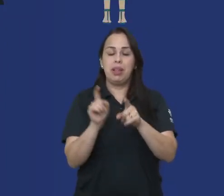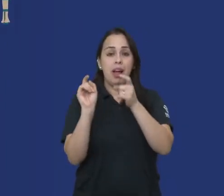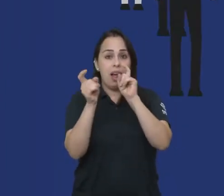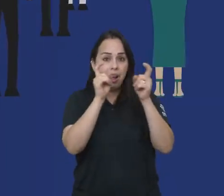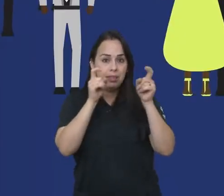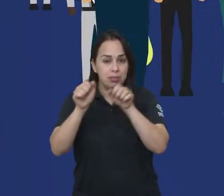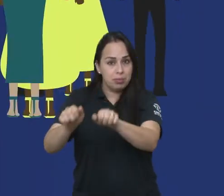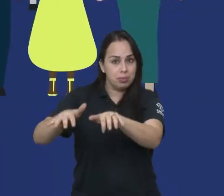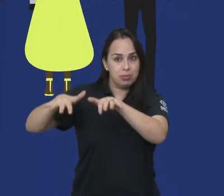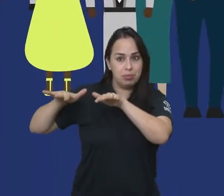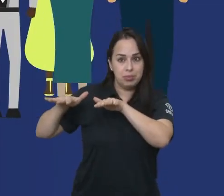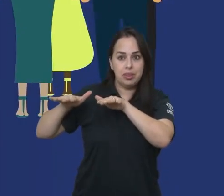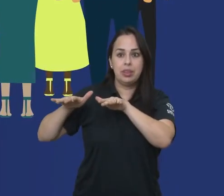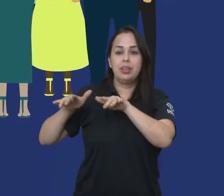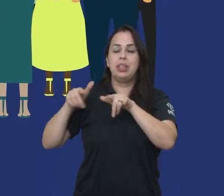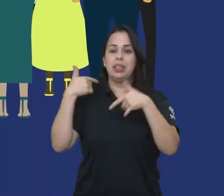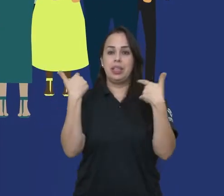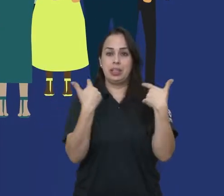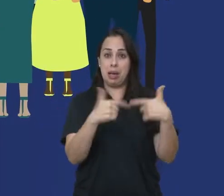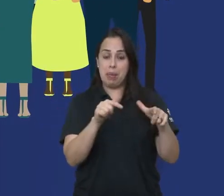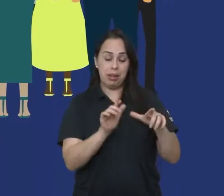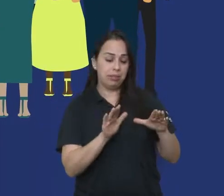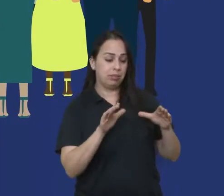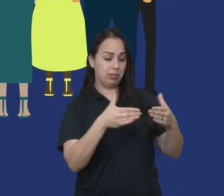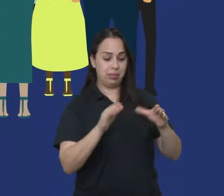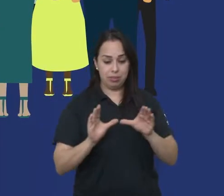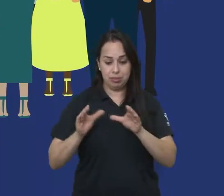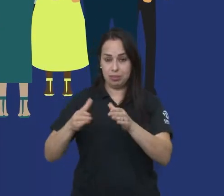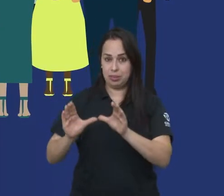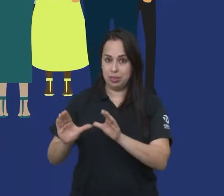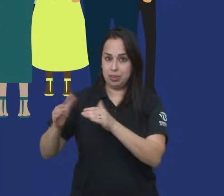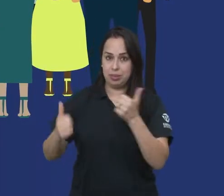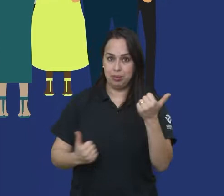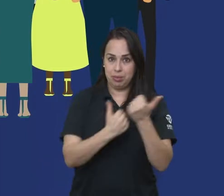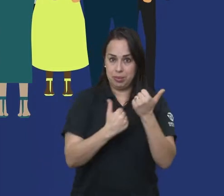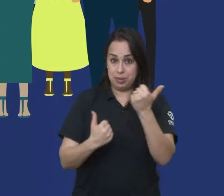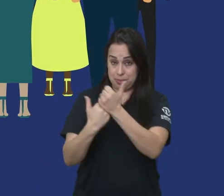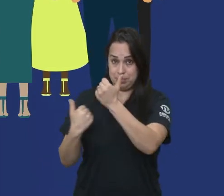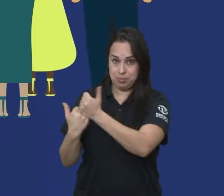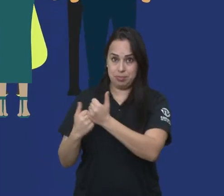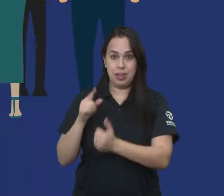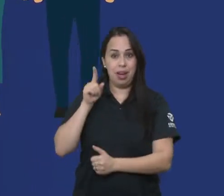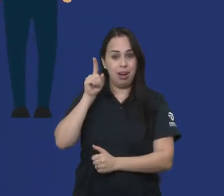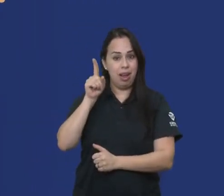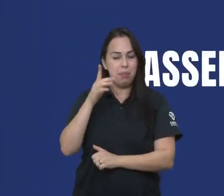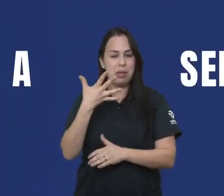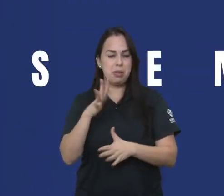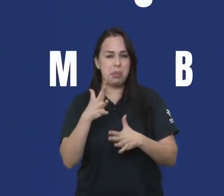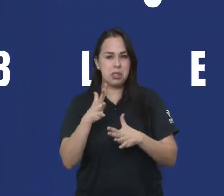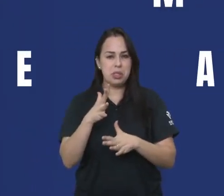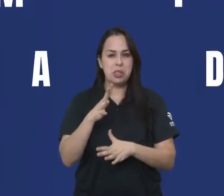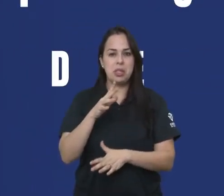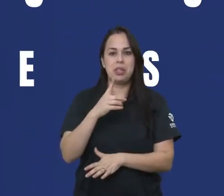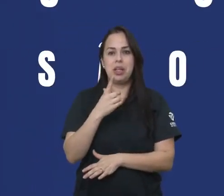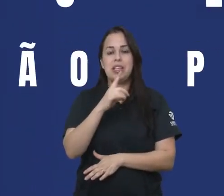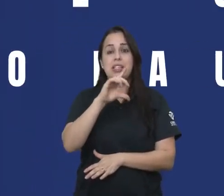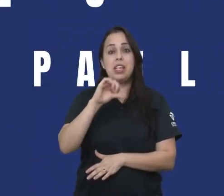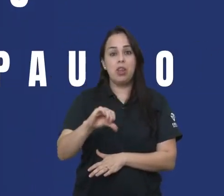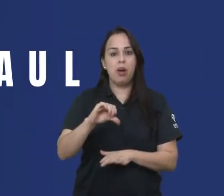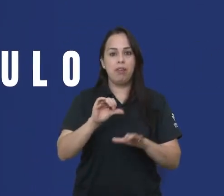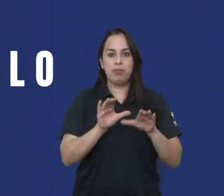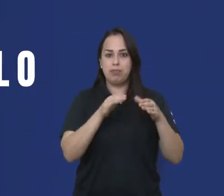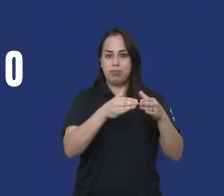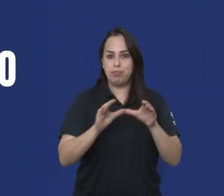participam das sessões plenárias e atuam em comissões. Atualmente, a Assembleia de São Paulo possui 19